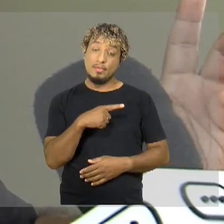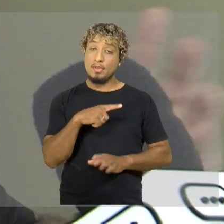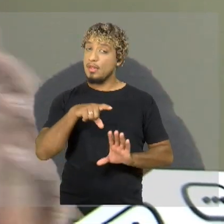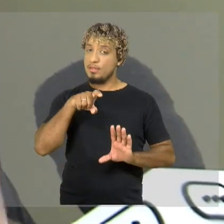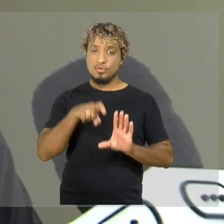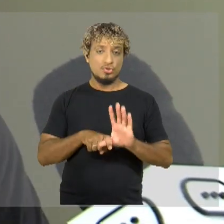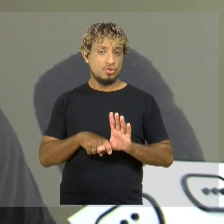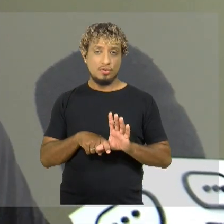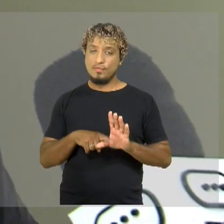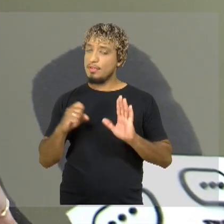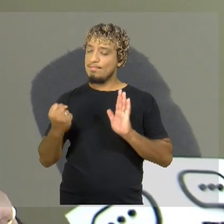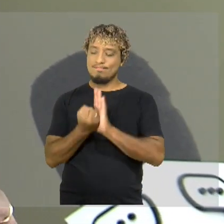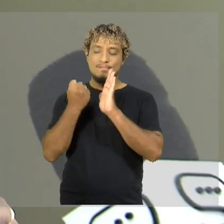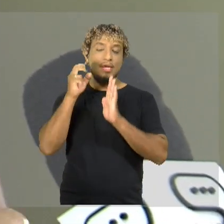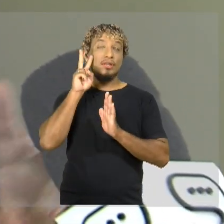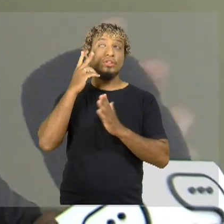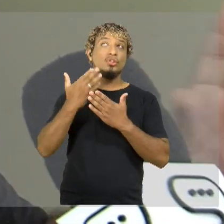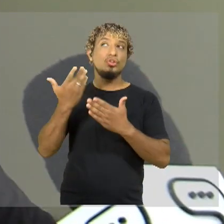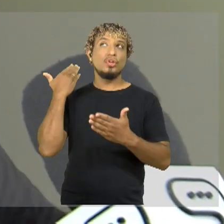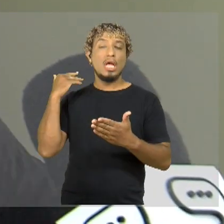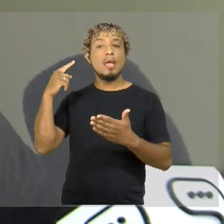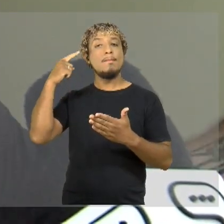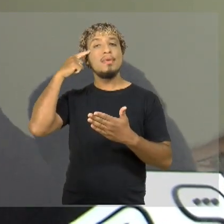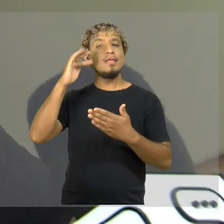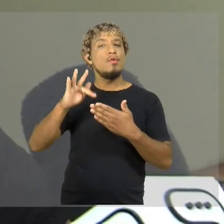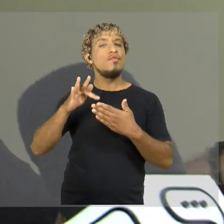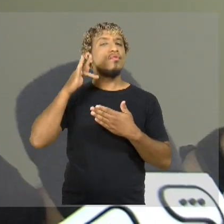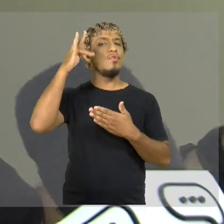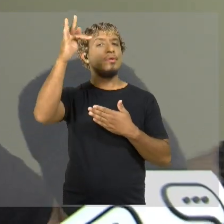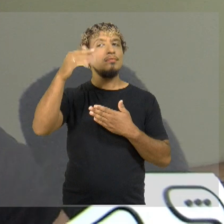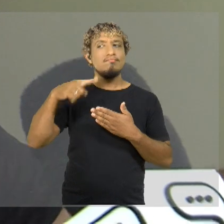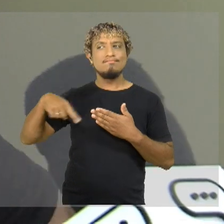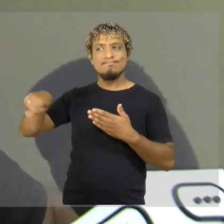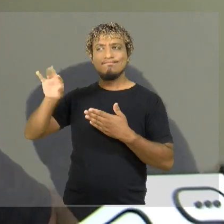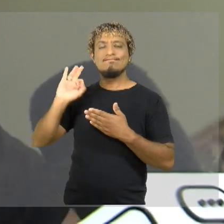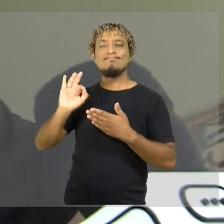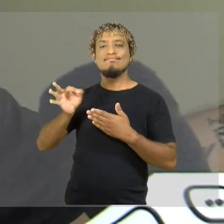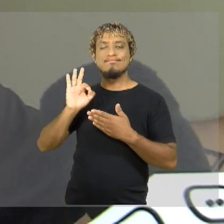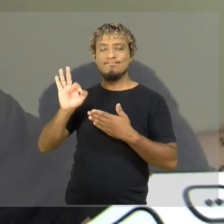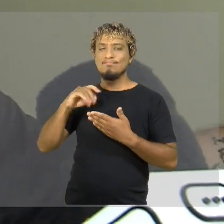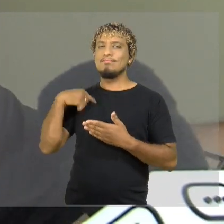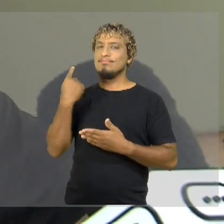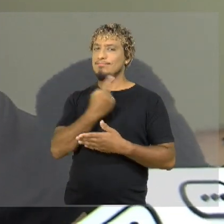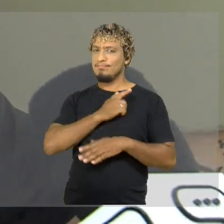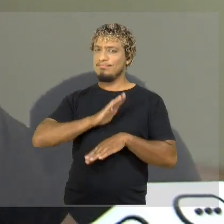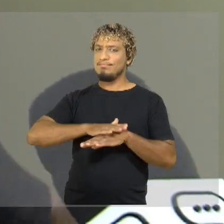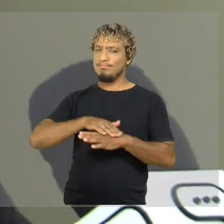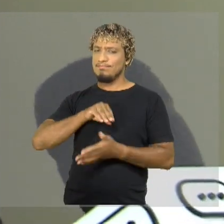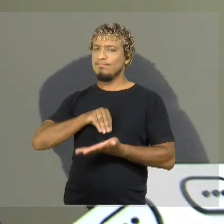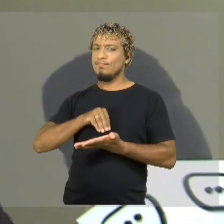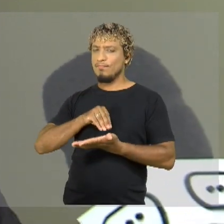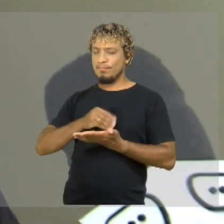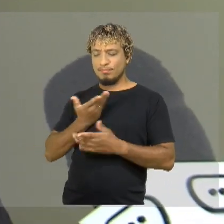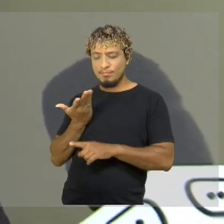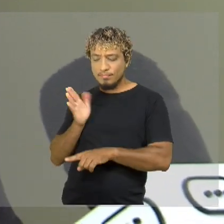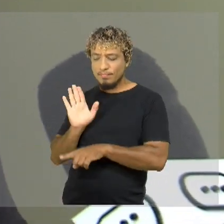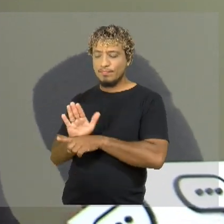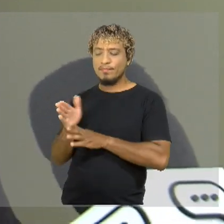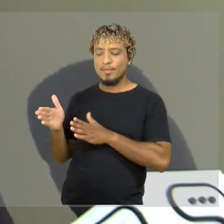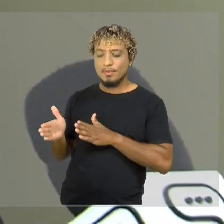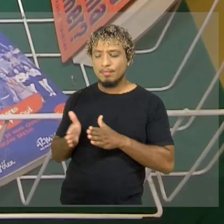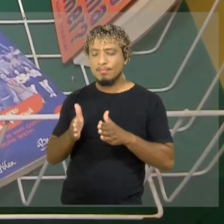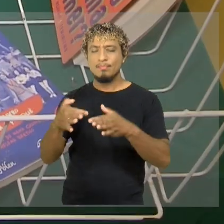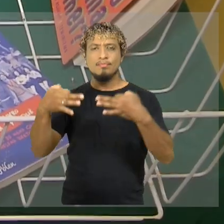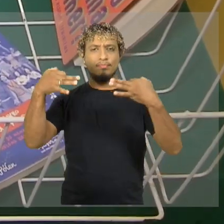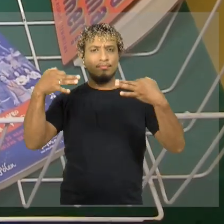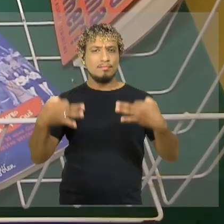olhar para o futuro, consciente dessa dívida e de que aquelas pessoas precisam de um novo caminho, um caminho mais sólido, um